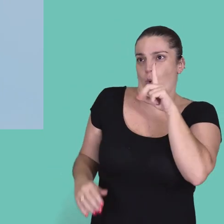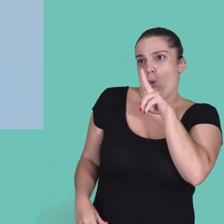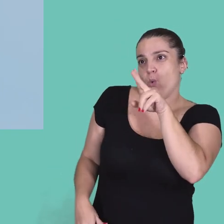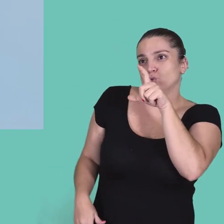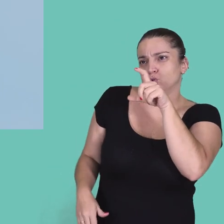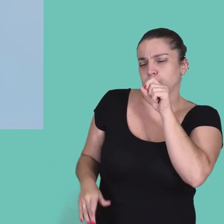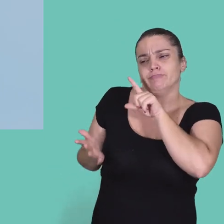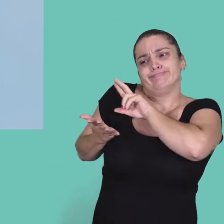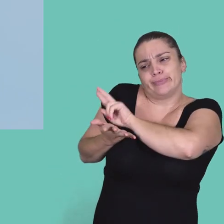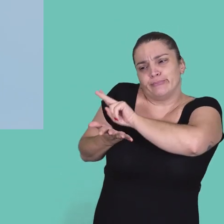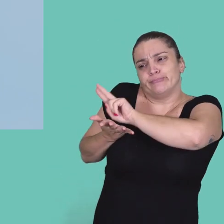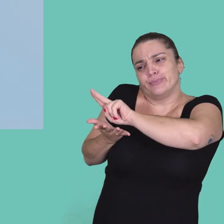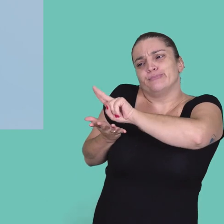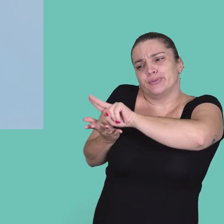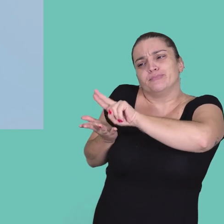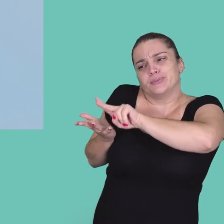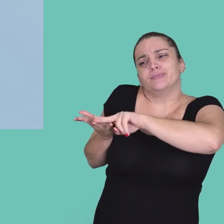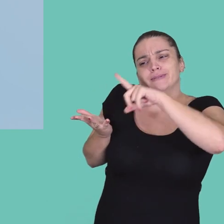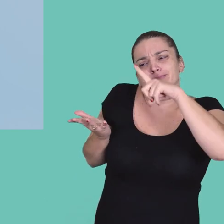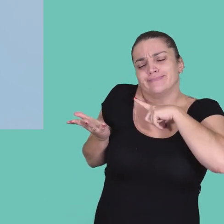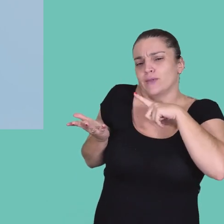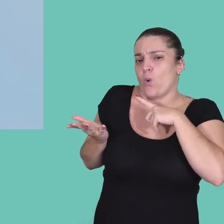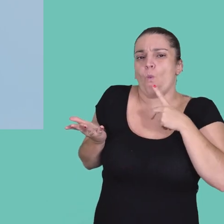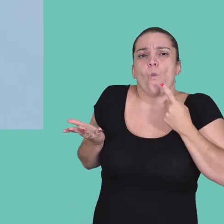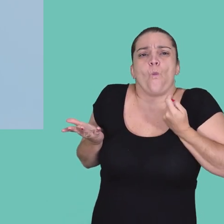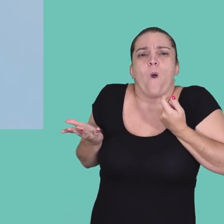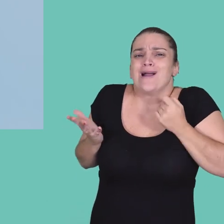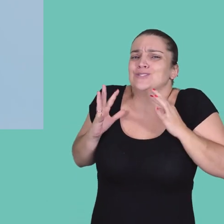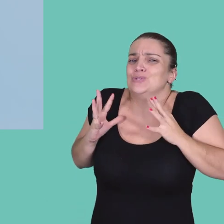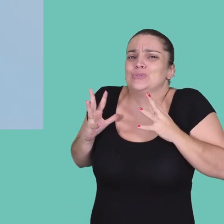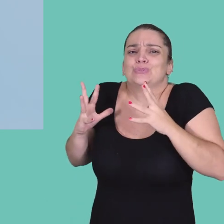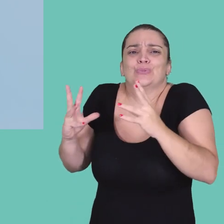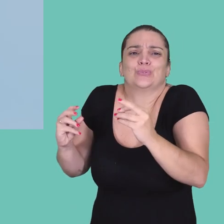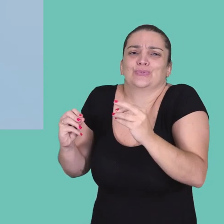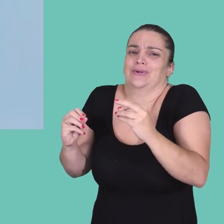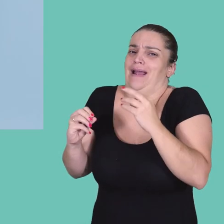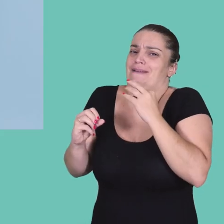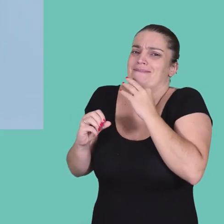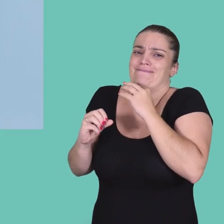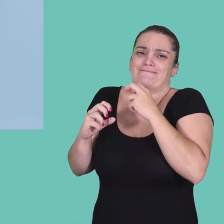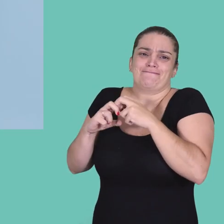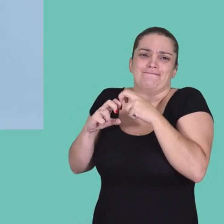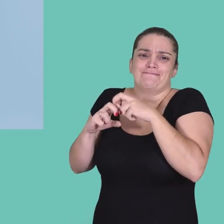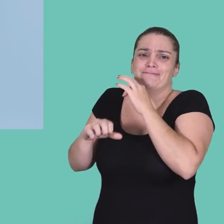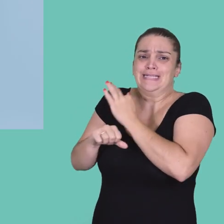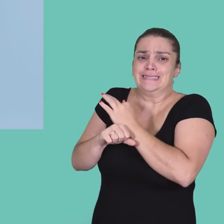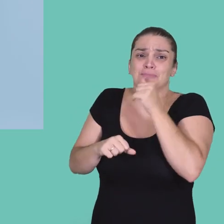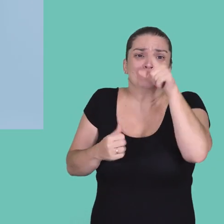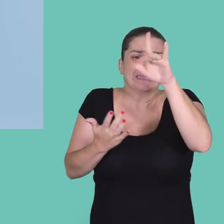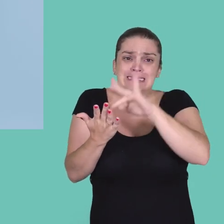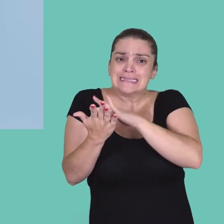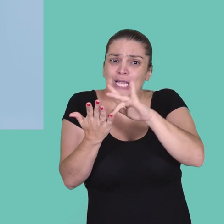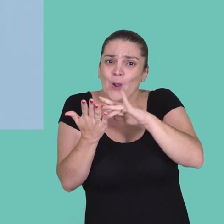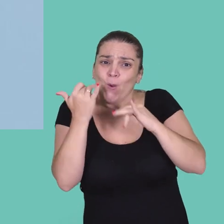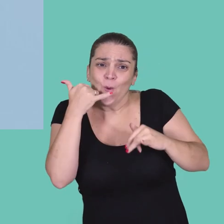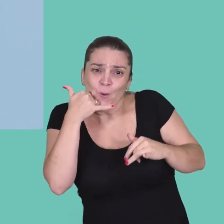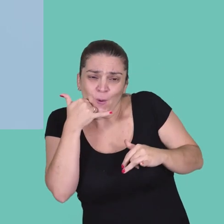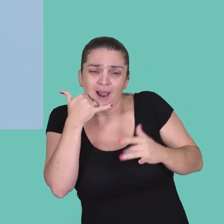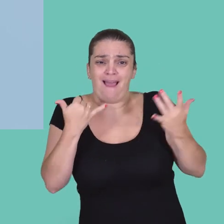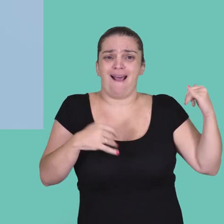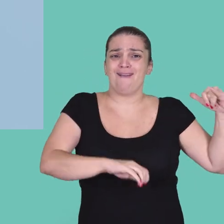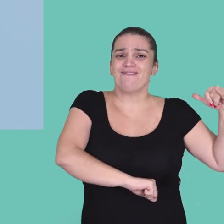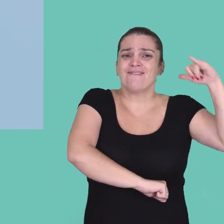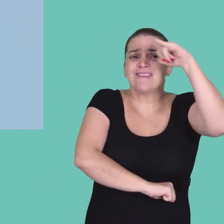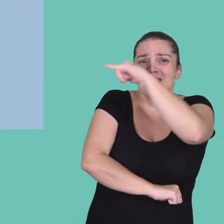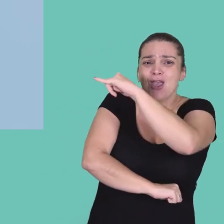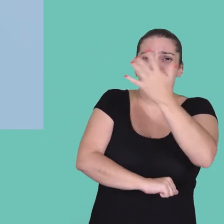à indústria do luxo, né? A gente precisa, a gente tá em quase tudo que tu possa imaginar. Por exemplo, no celular que tu utiliza, no avião